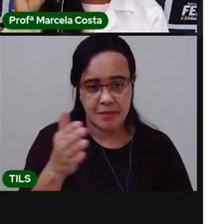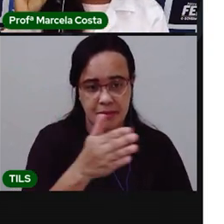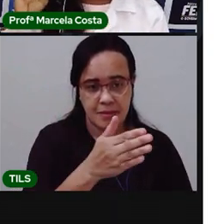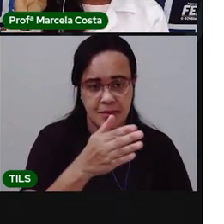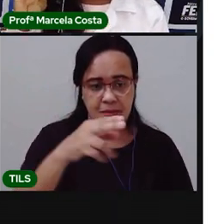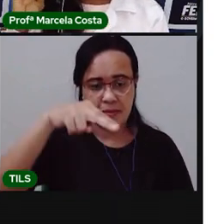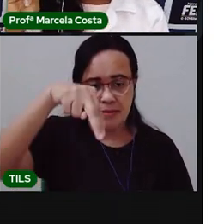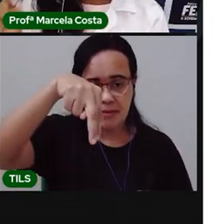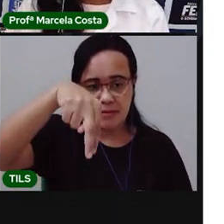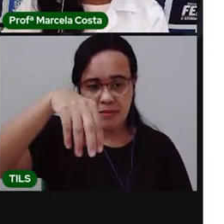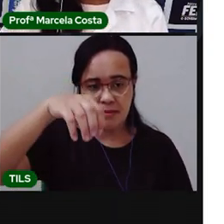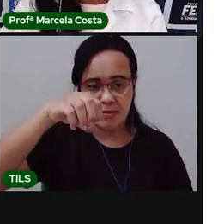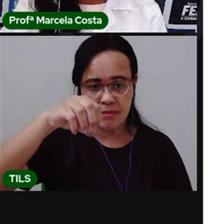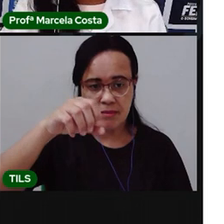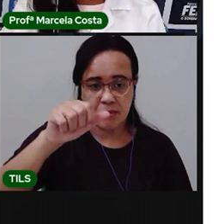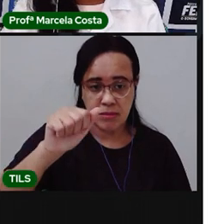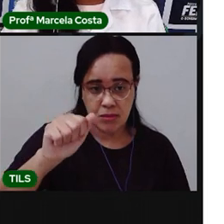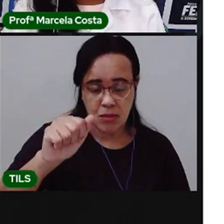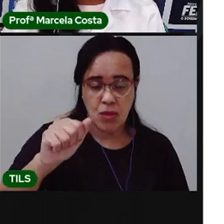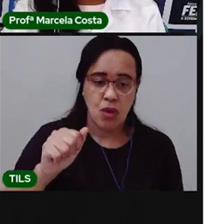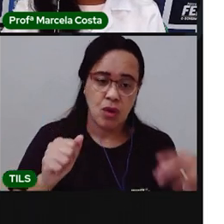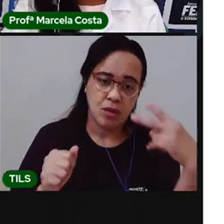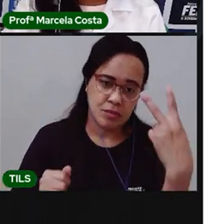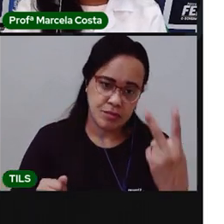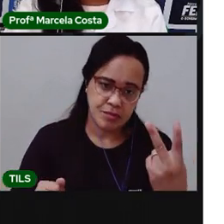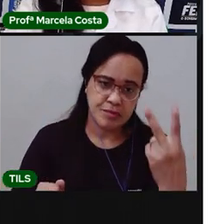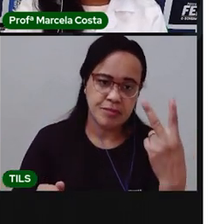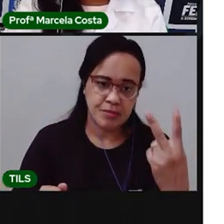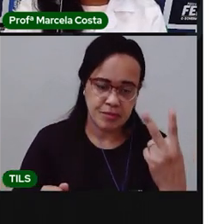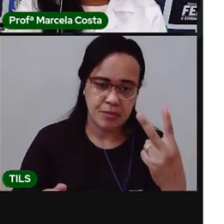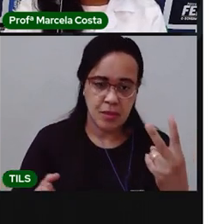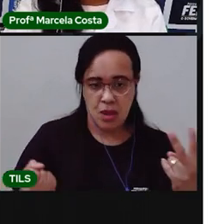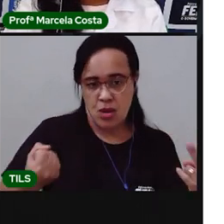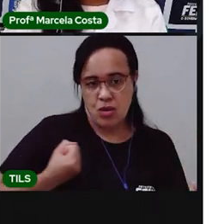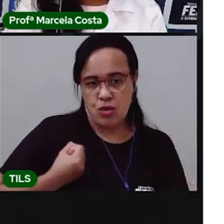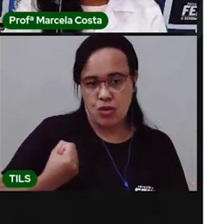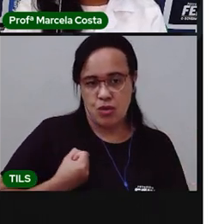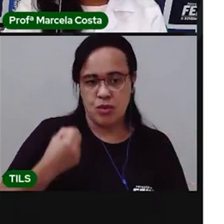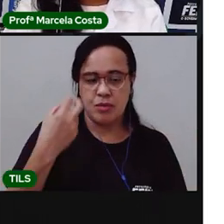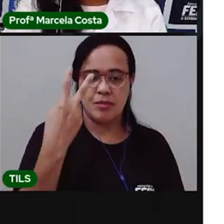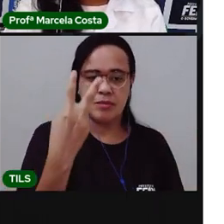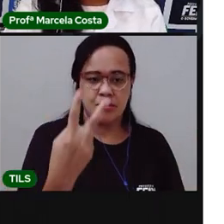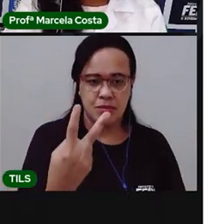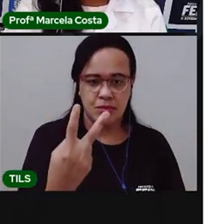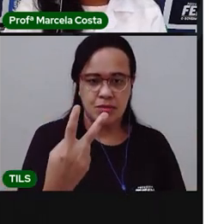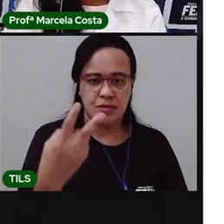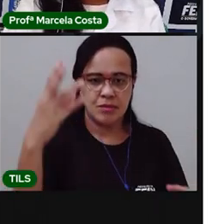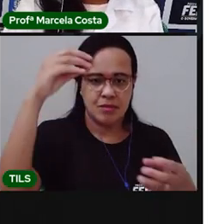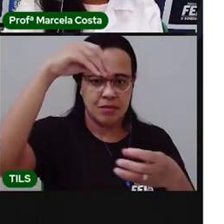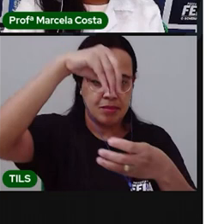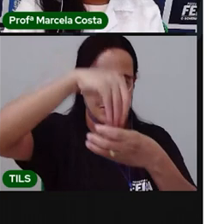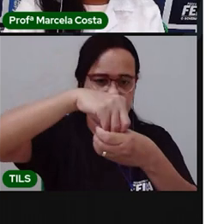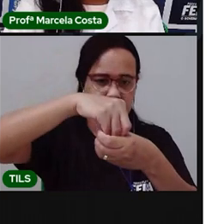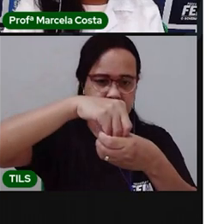Dois vezes. Então, vou colocar o número dois aqui, tá bom?